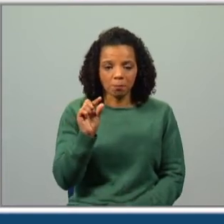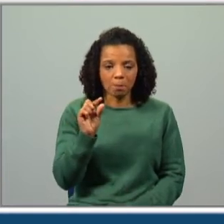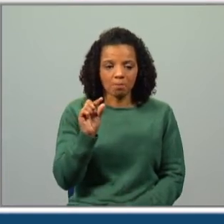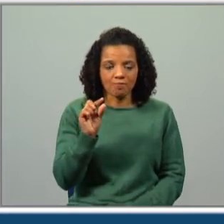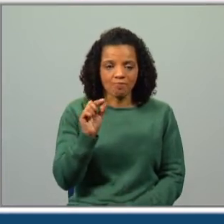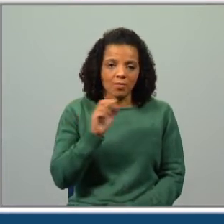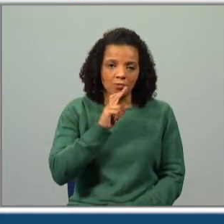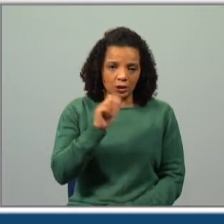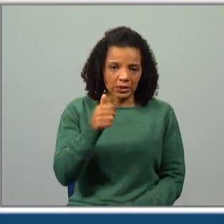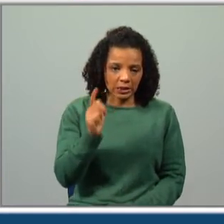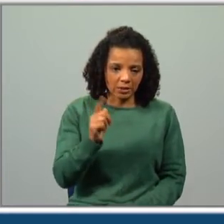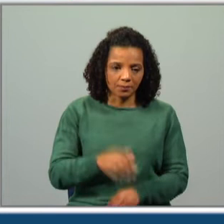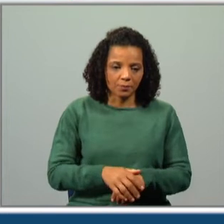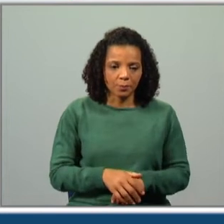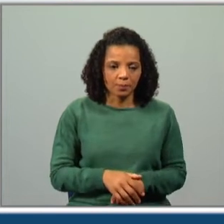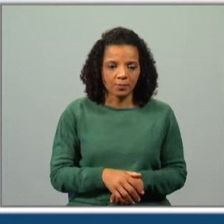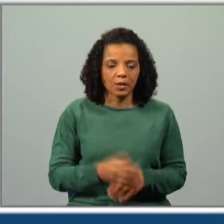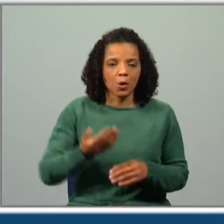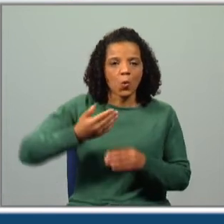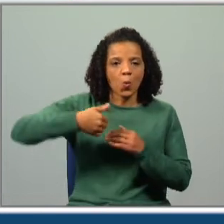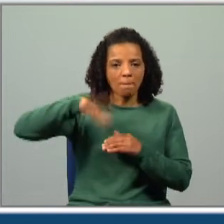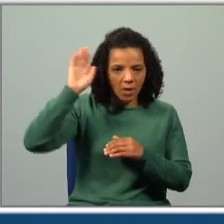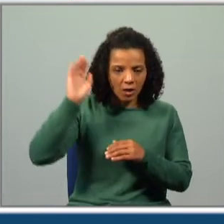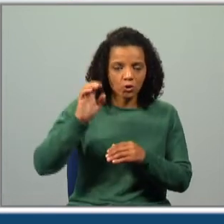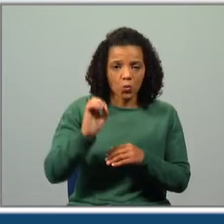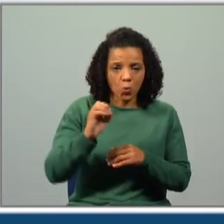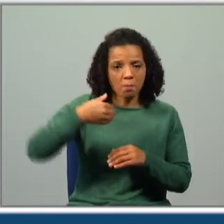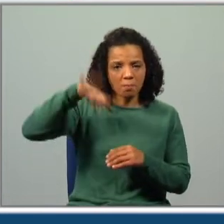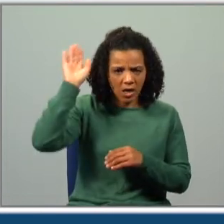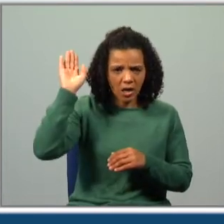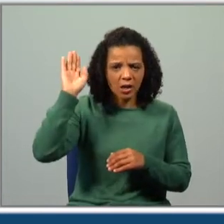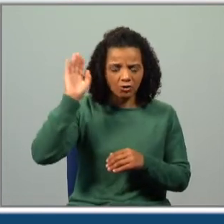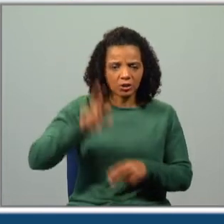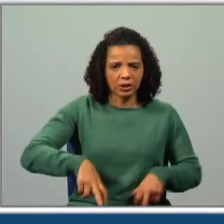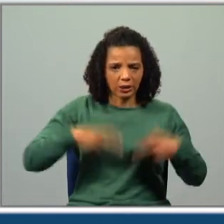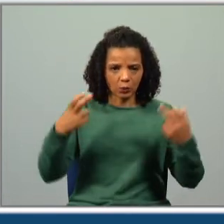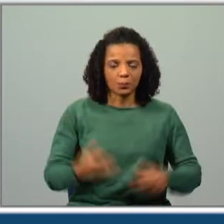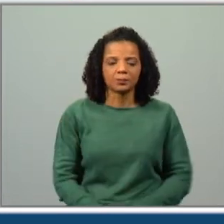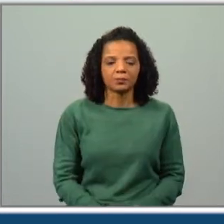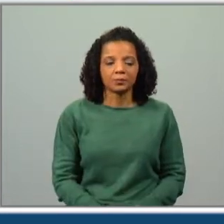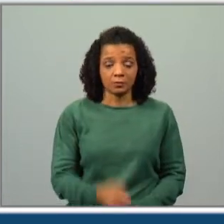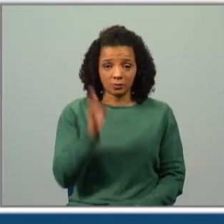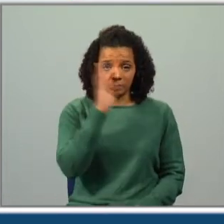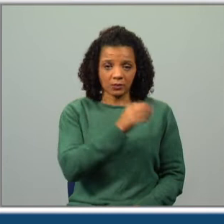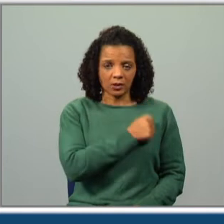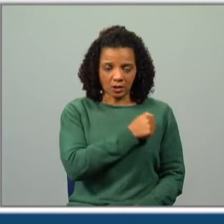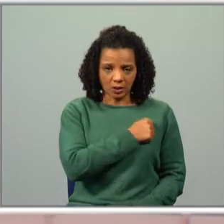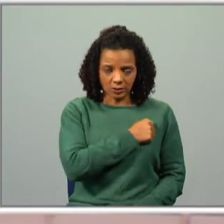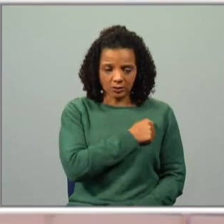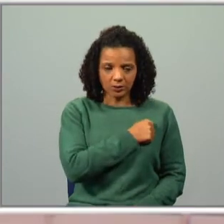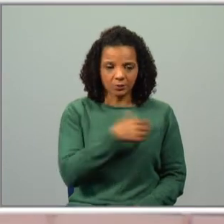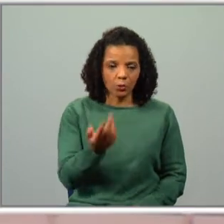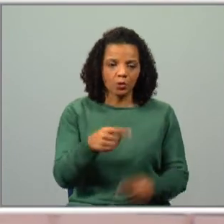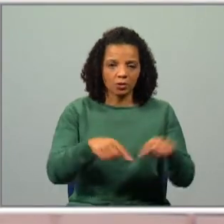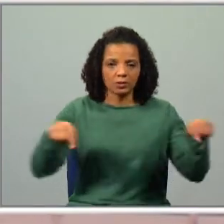aqui. A resposta correta. O mais. Quero ser o mais rico. Se estivessem em casa ou